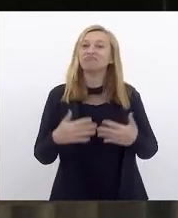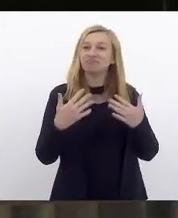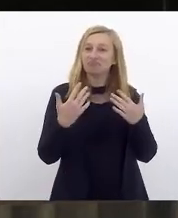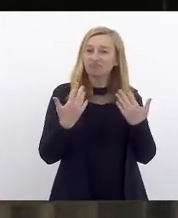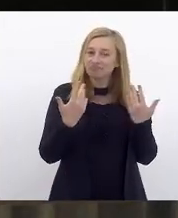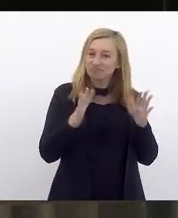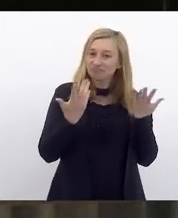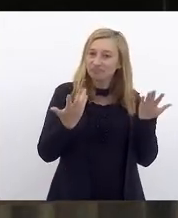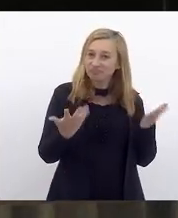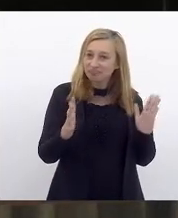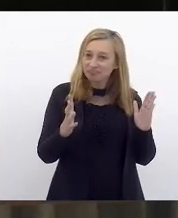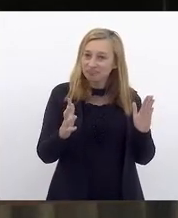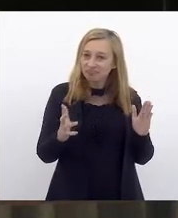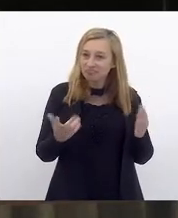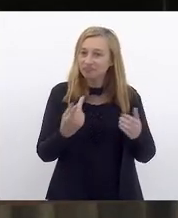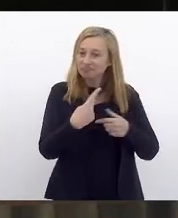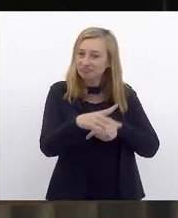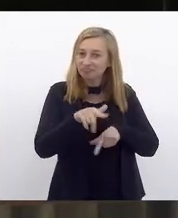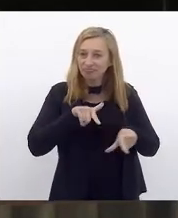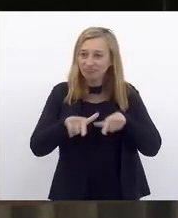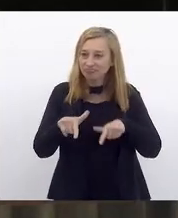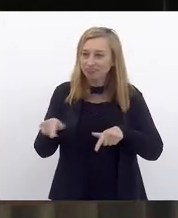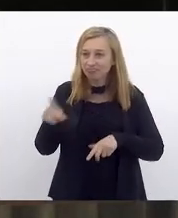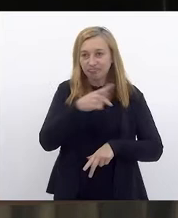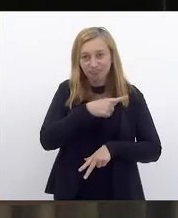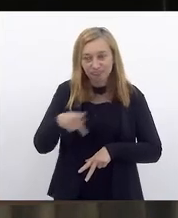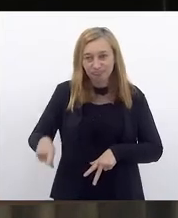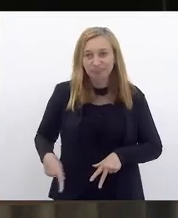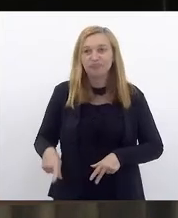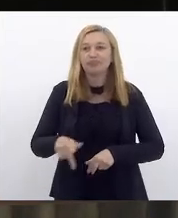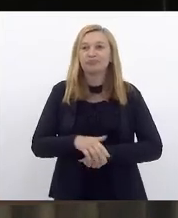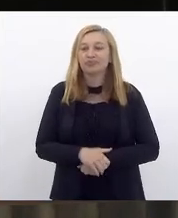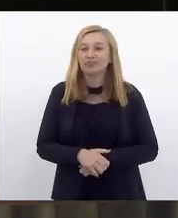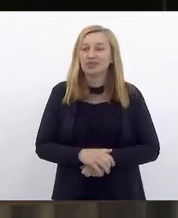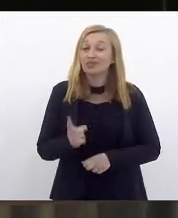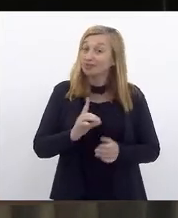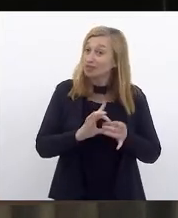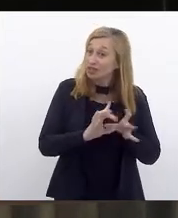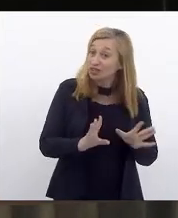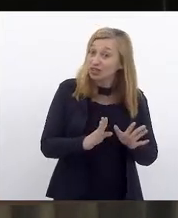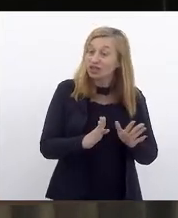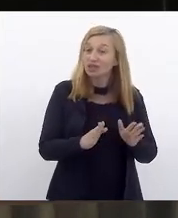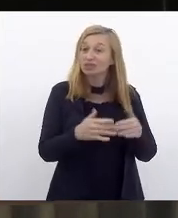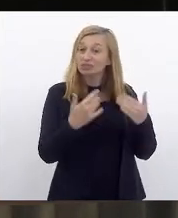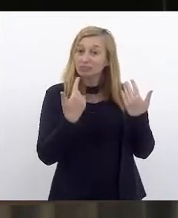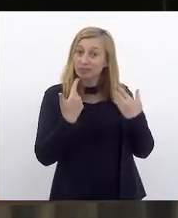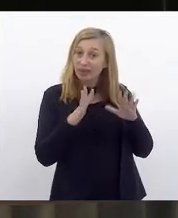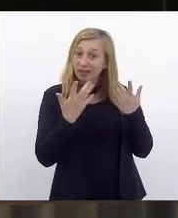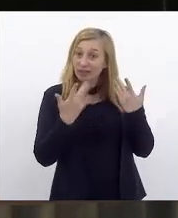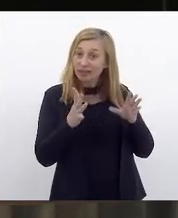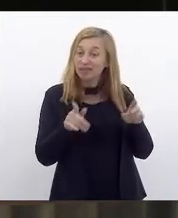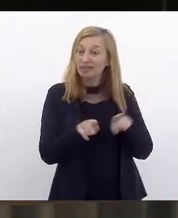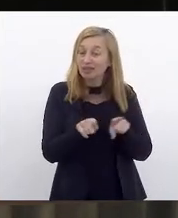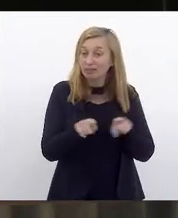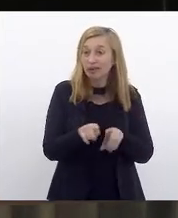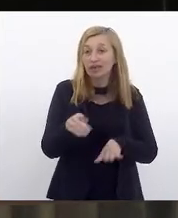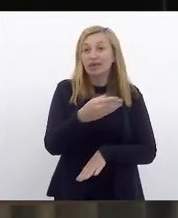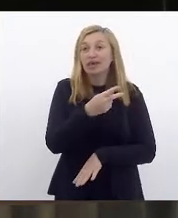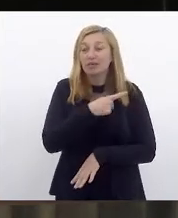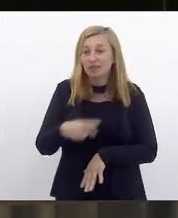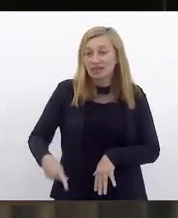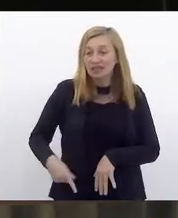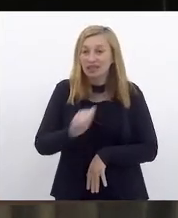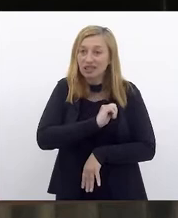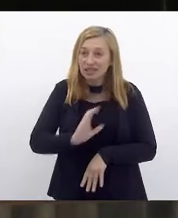presidência interina, não deixando de reverenciar o nosso presidente governador interino,